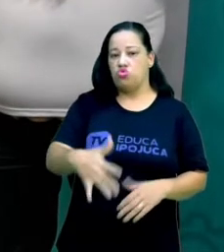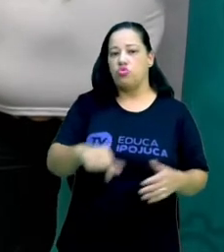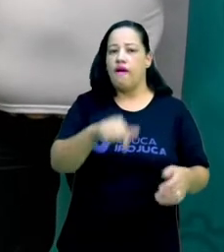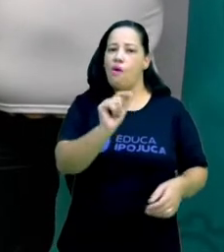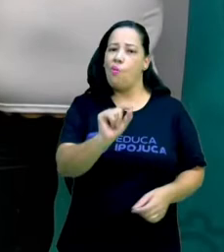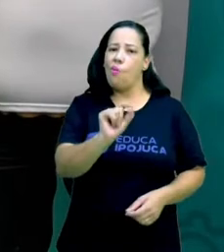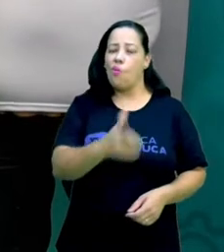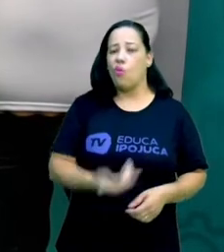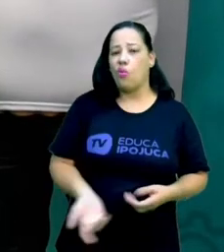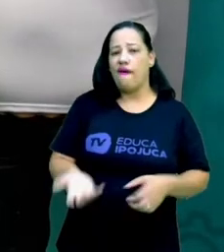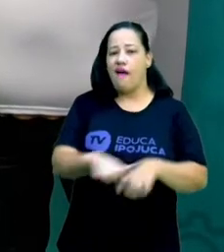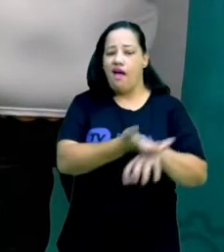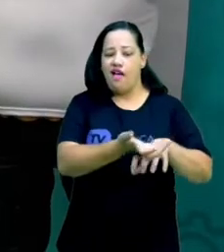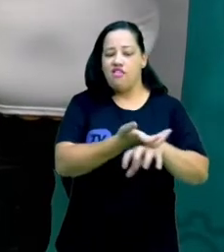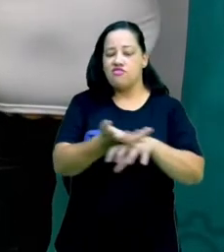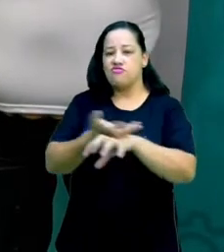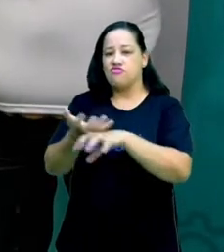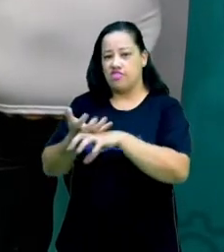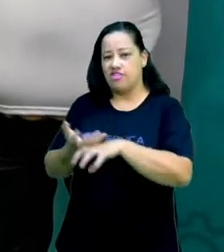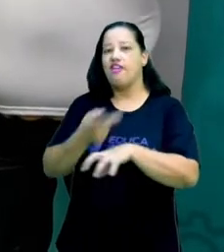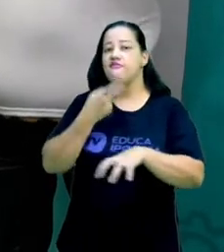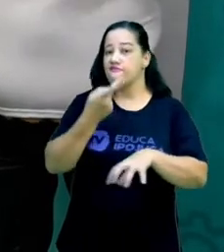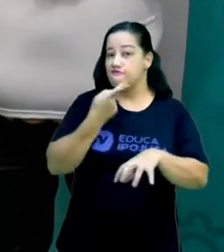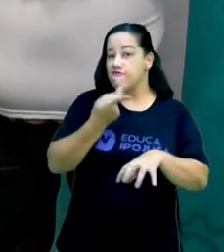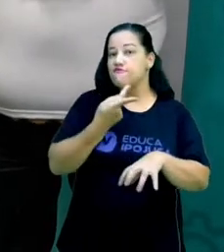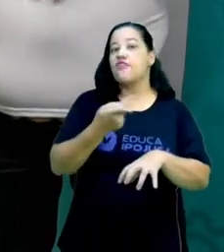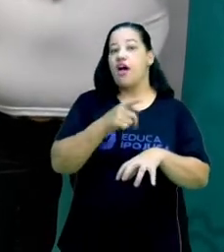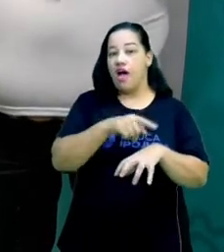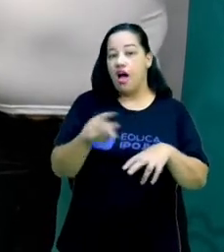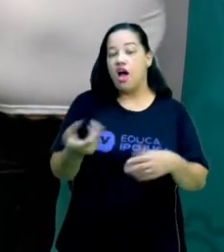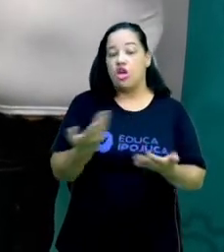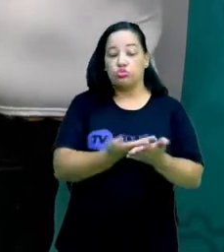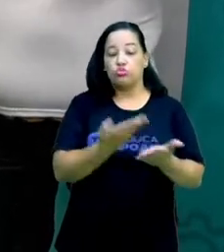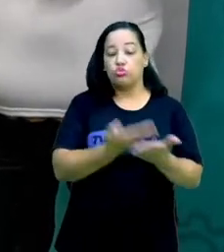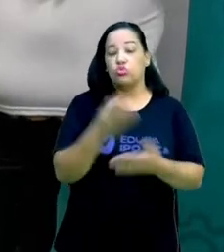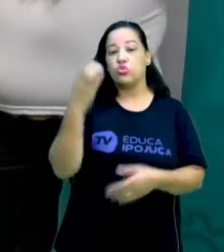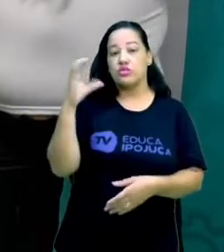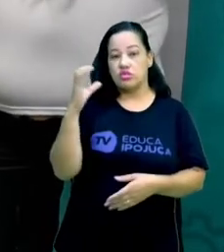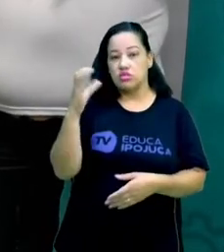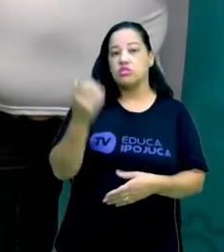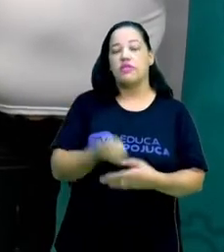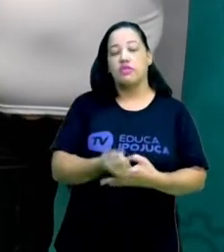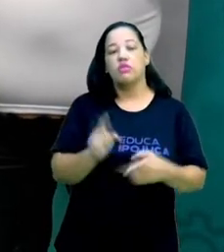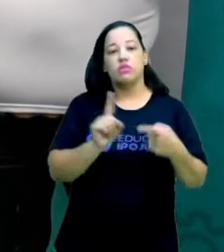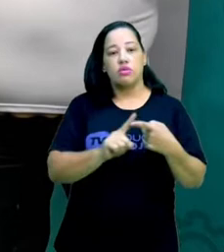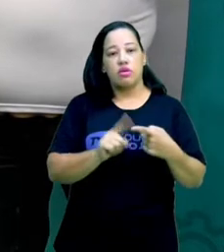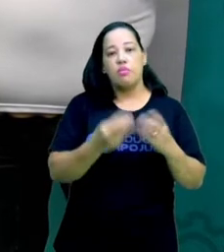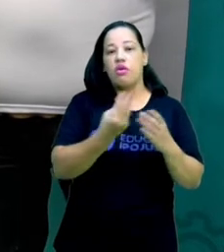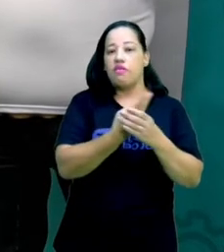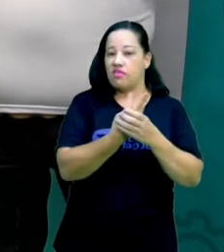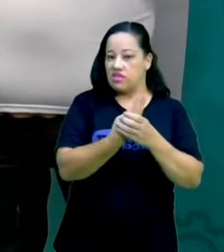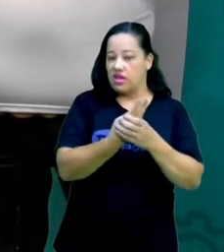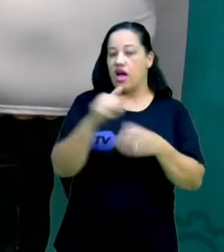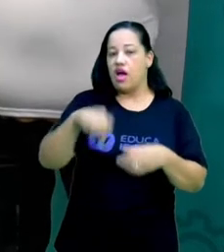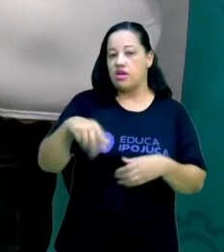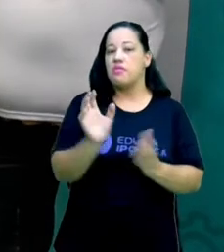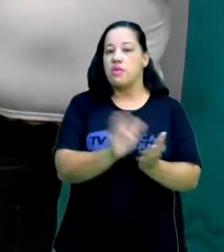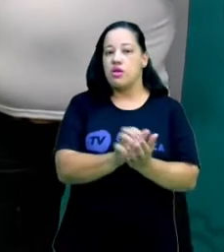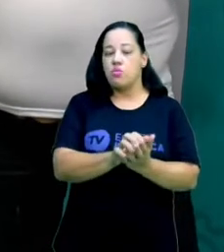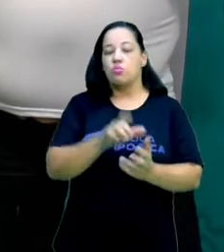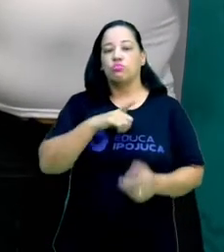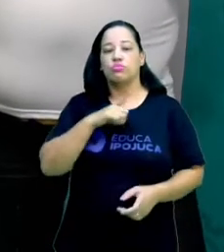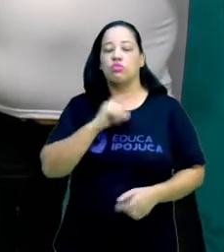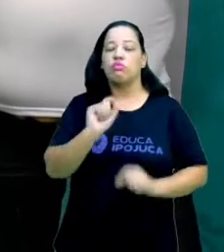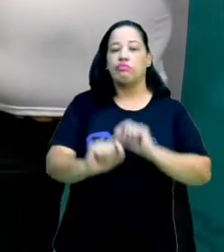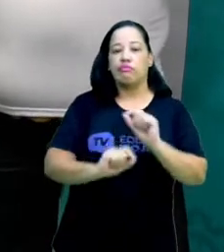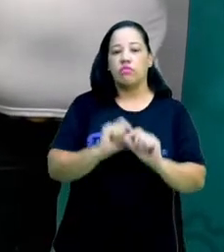famosa, que ela é bem citada nos estudos científicos, principalmente da Universidade Federal de Pernambuco, que é